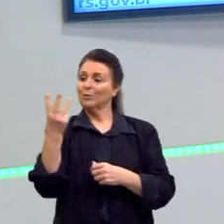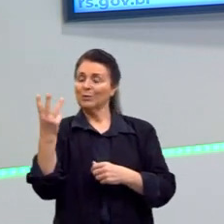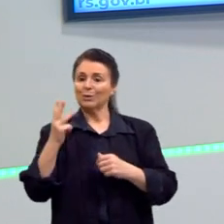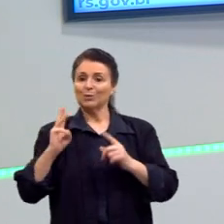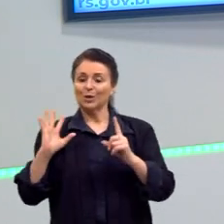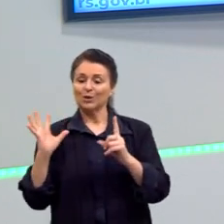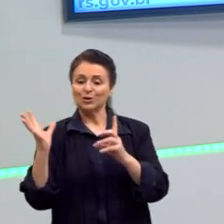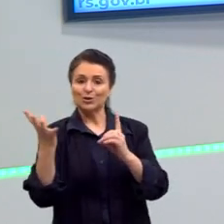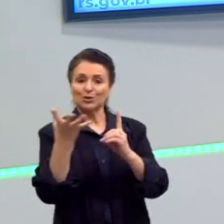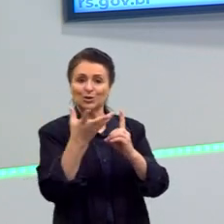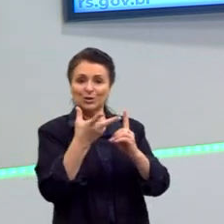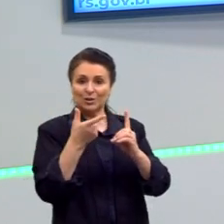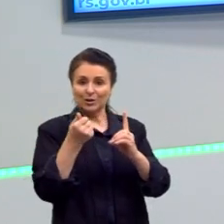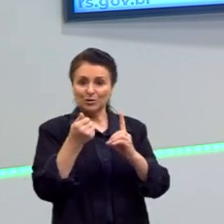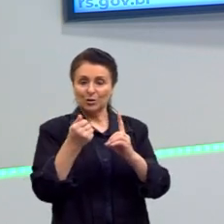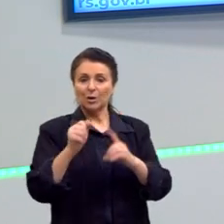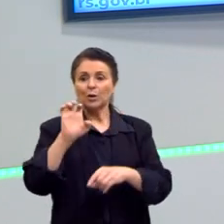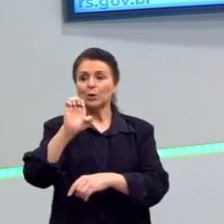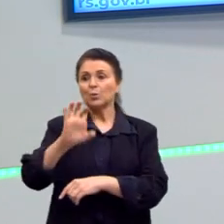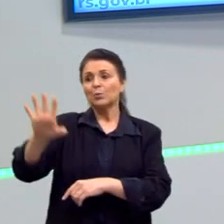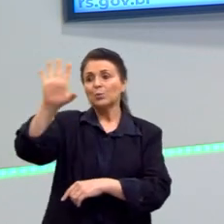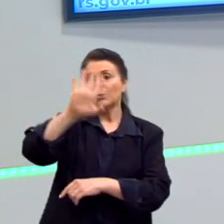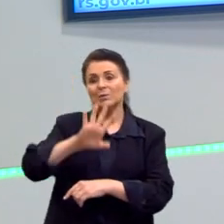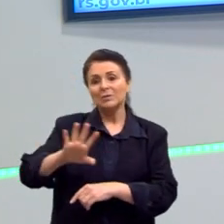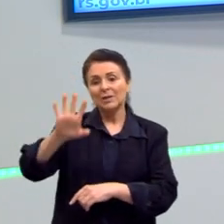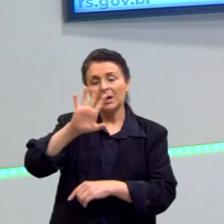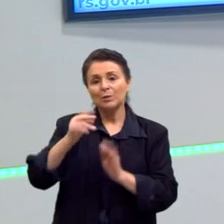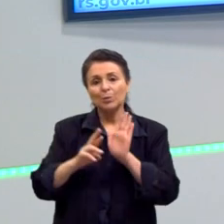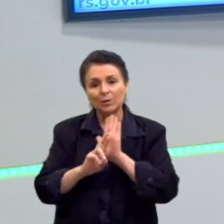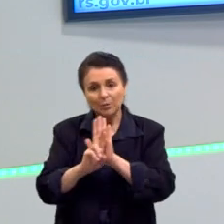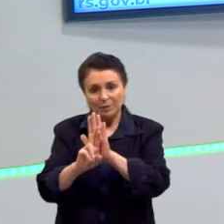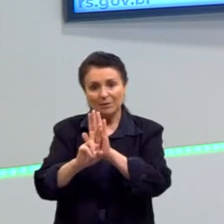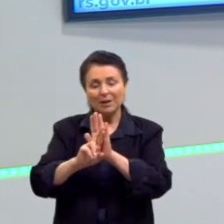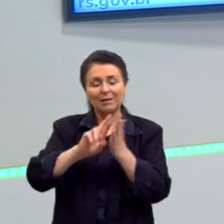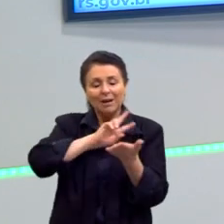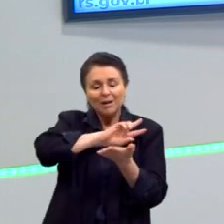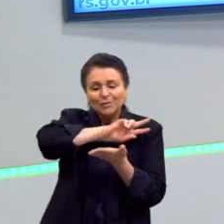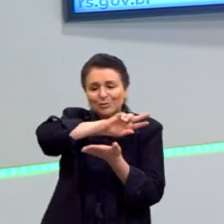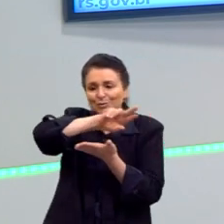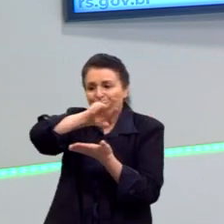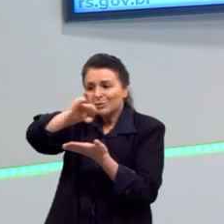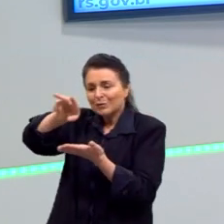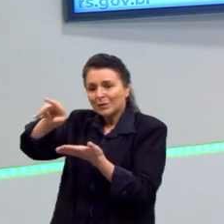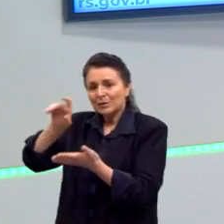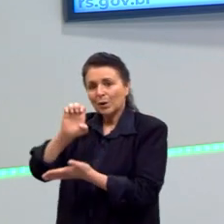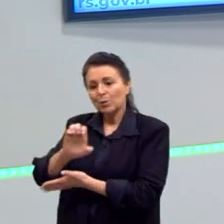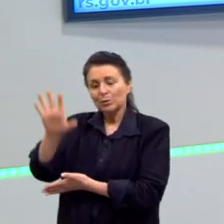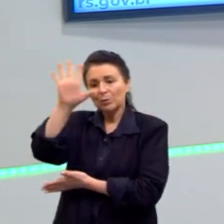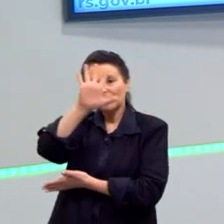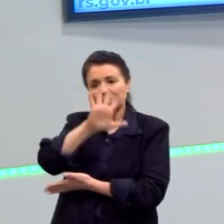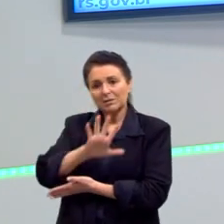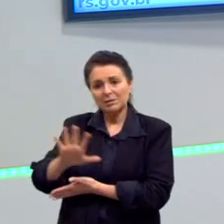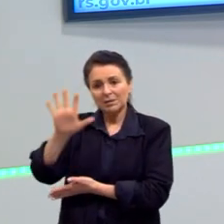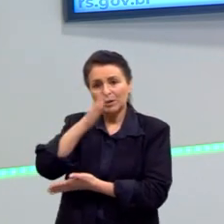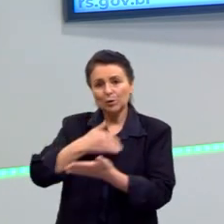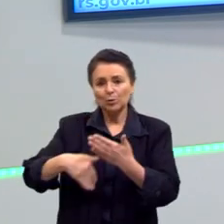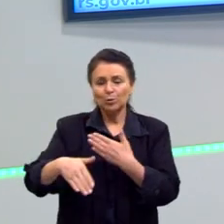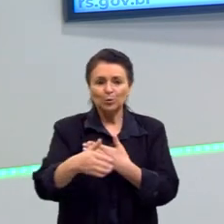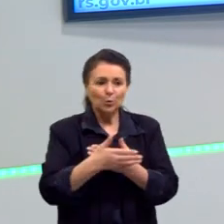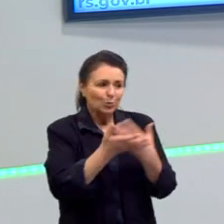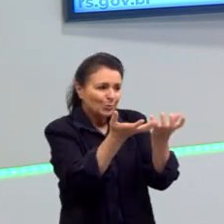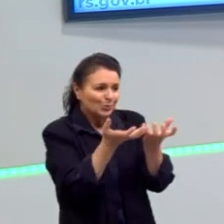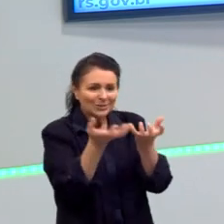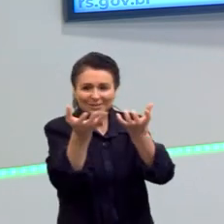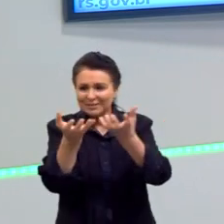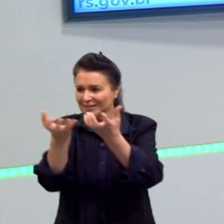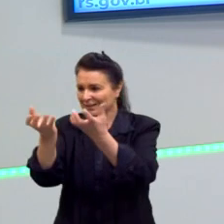o Estado, então, representaria todas as diversidades. O Estado seria onde todas as vontades das